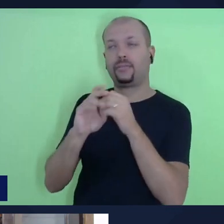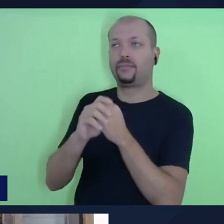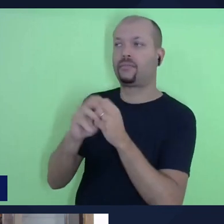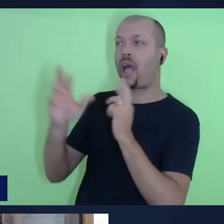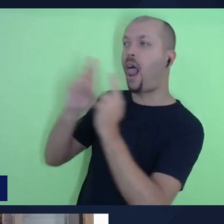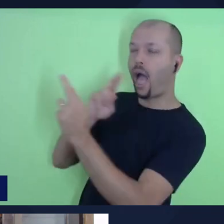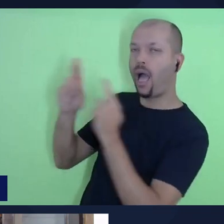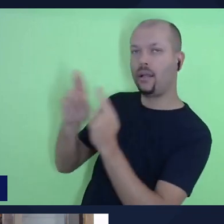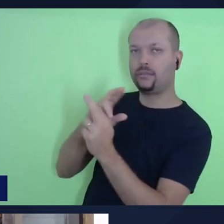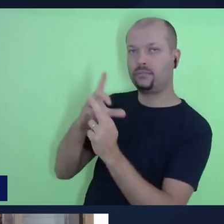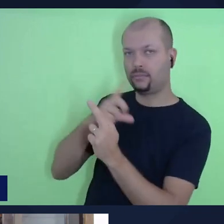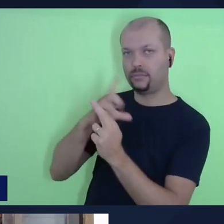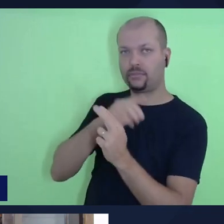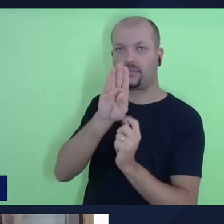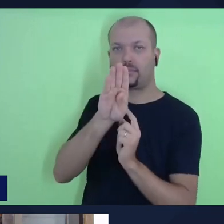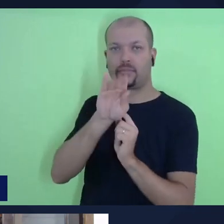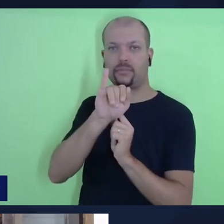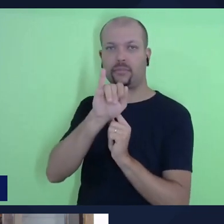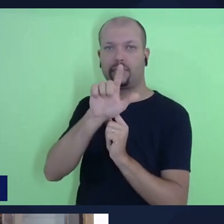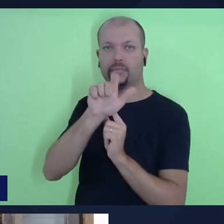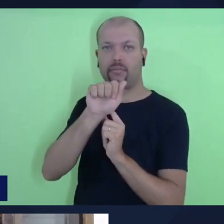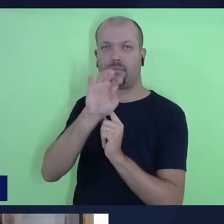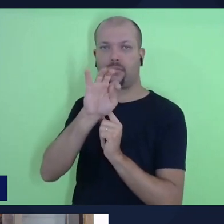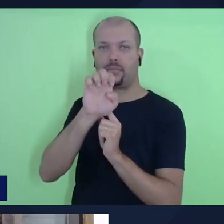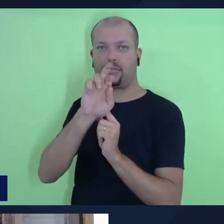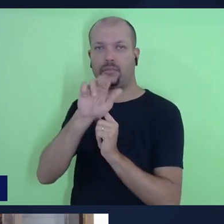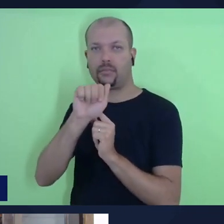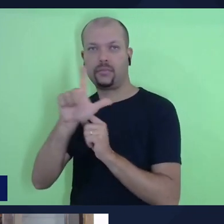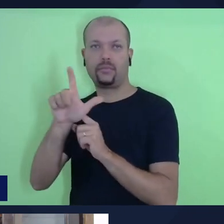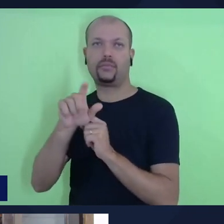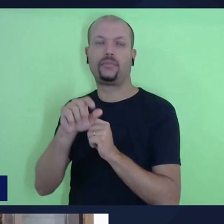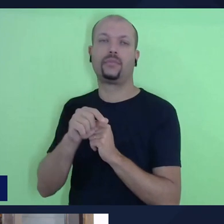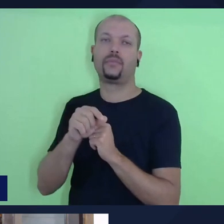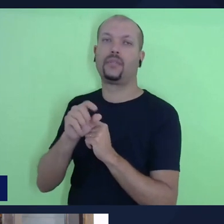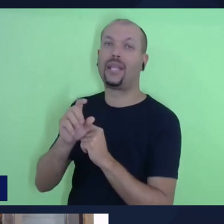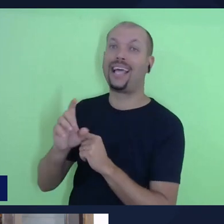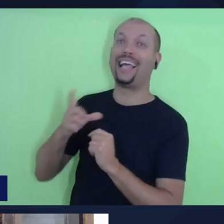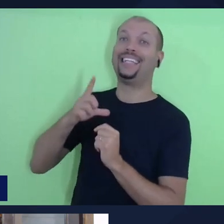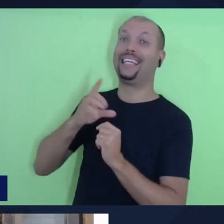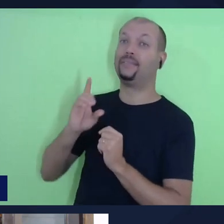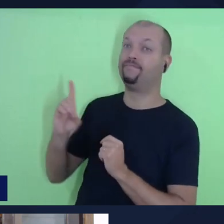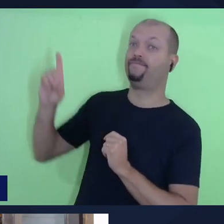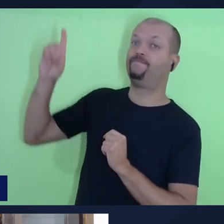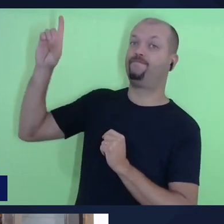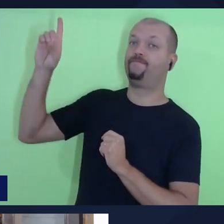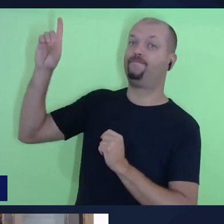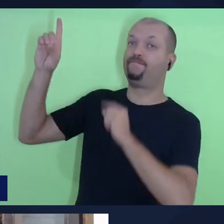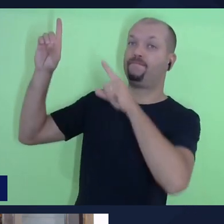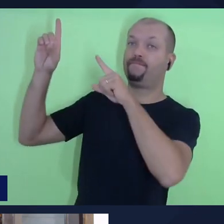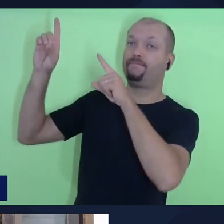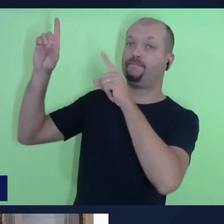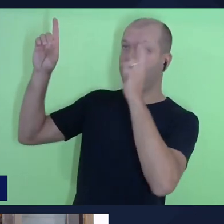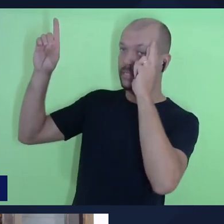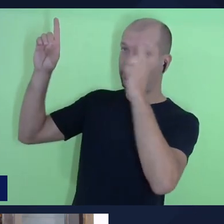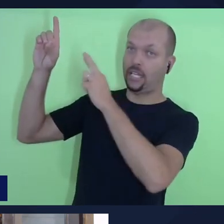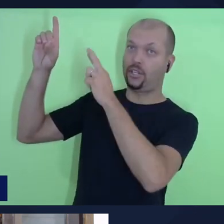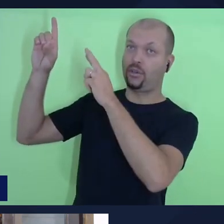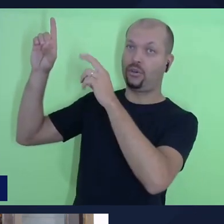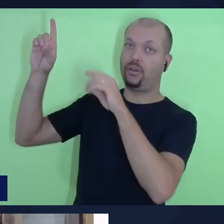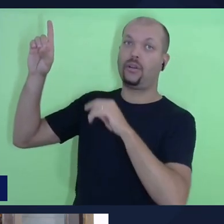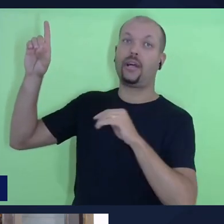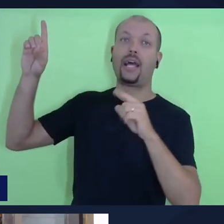O que que é essa relação bilateral? É aquela relação que a gente falou, em que há um soberano, né, vassalo suzerano,